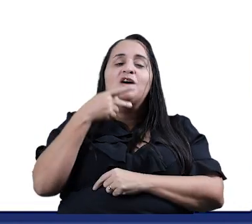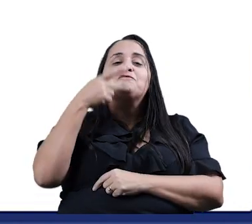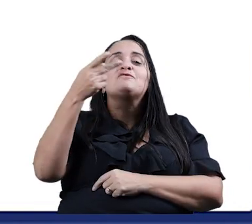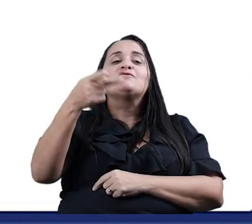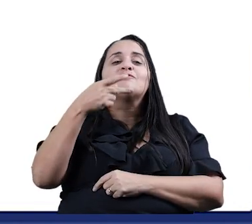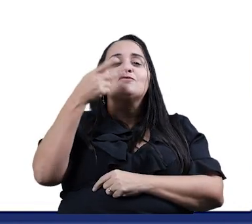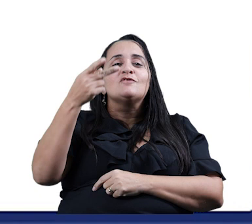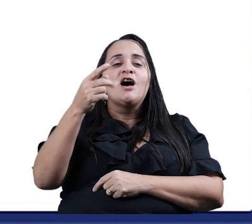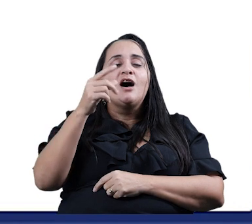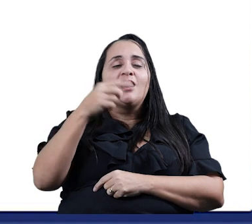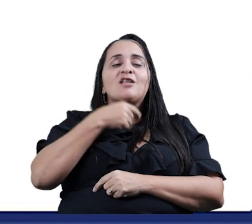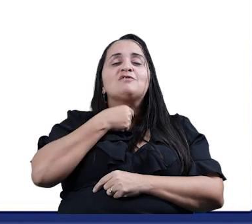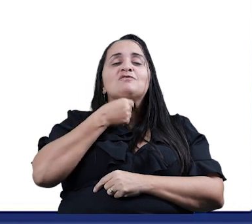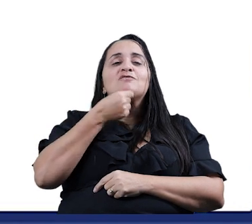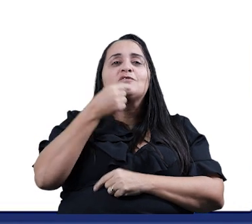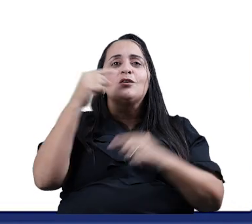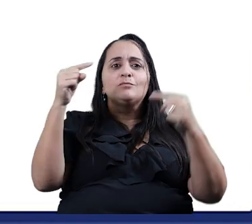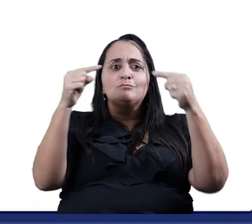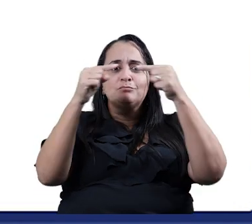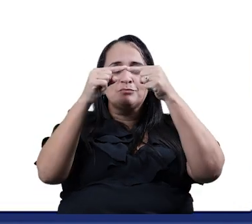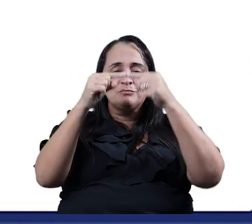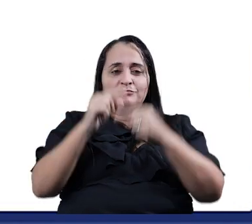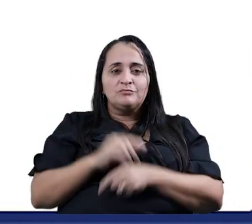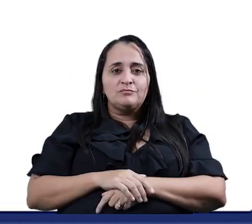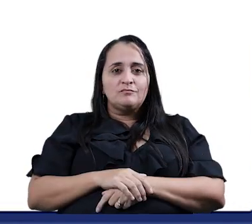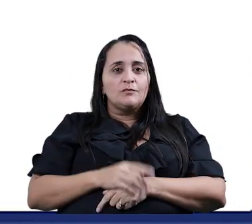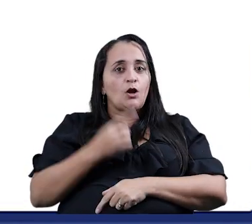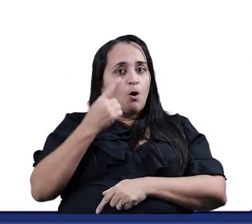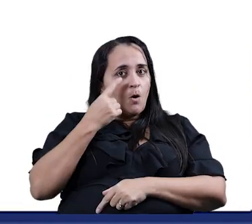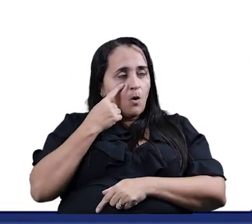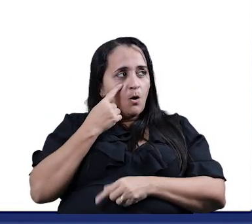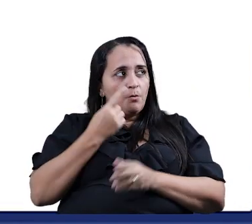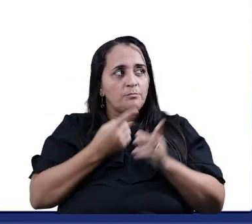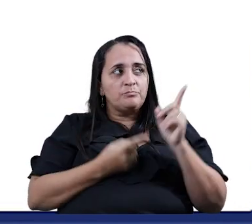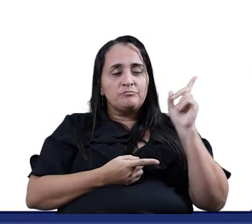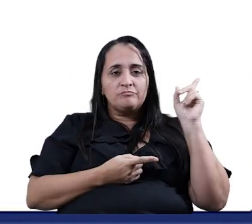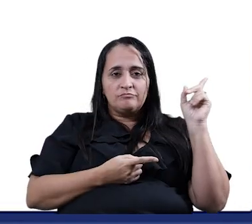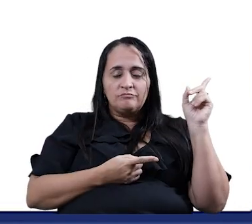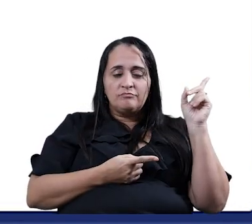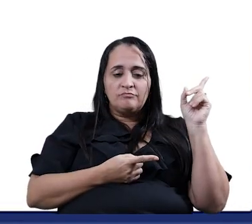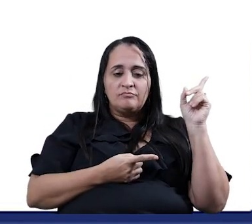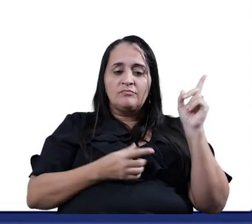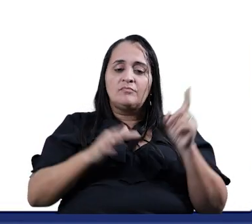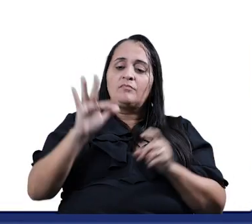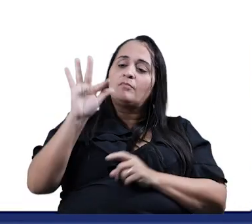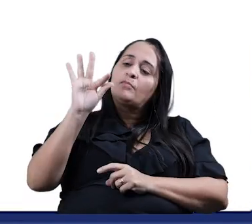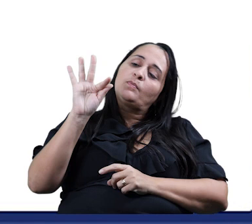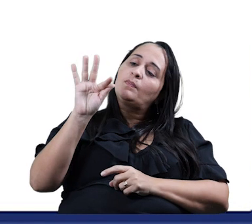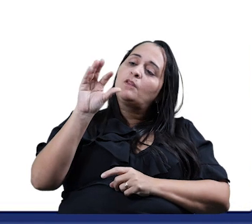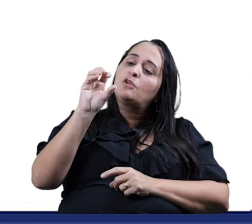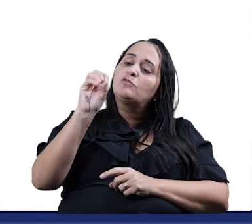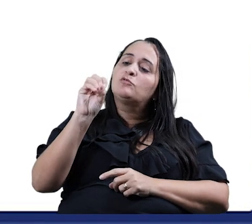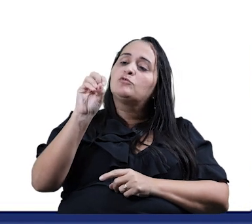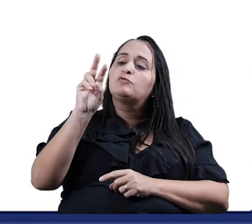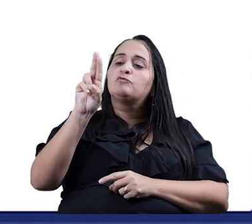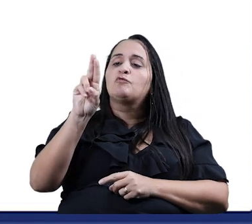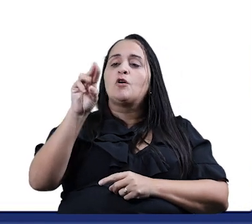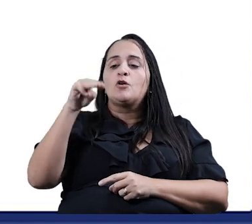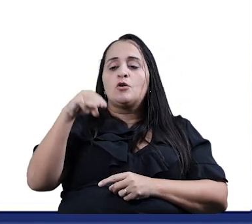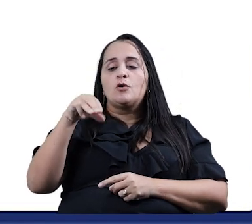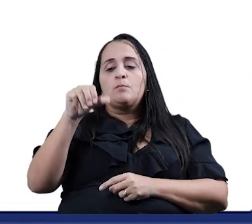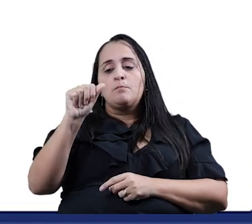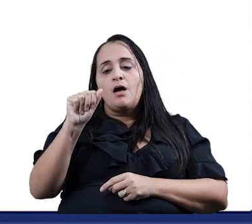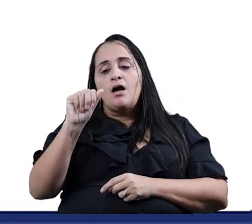A barata diz que tem um anel de formatura É mentira da barata, ela tem a cascadura